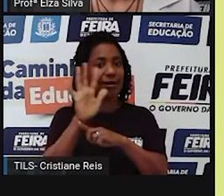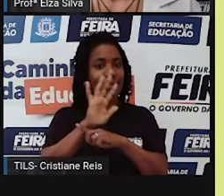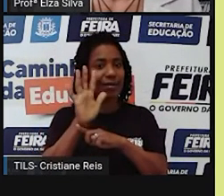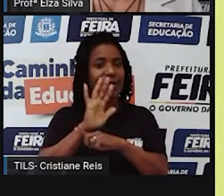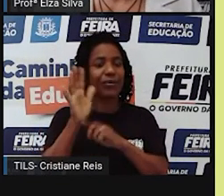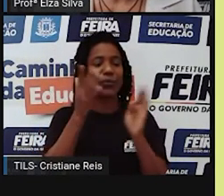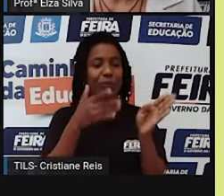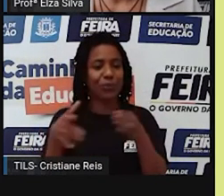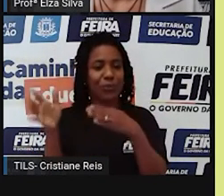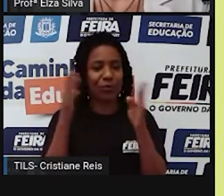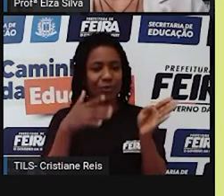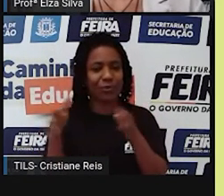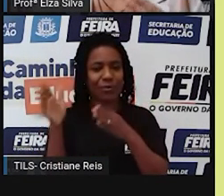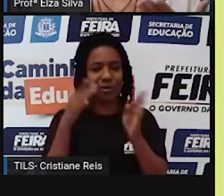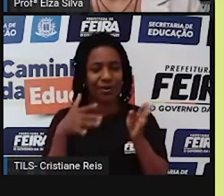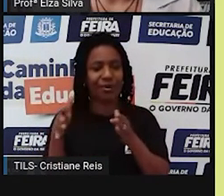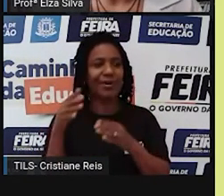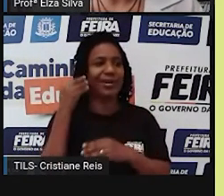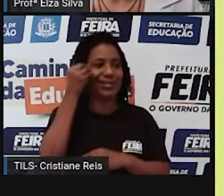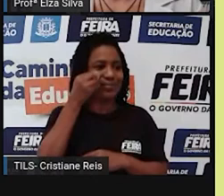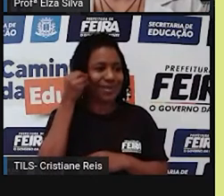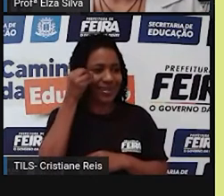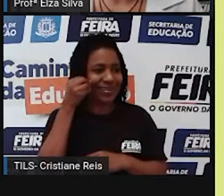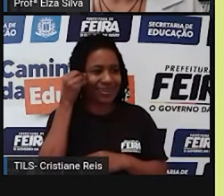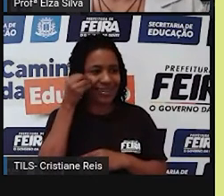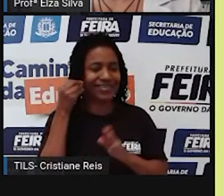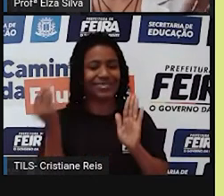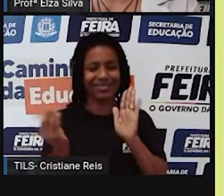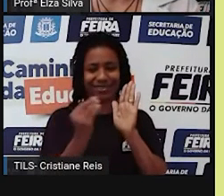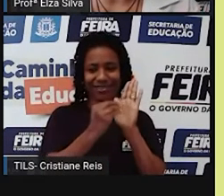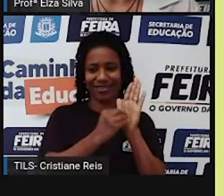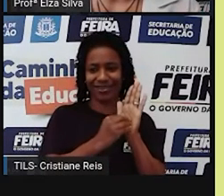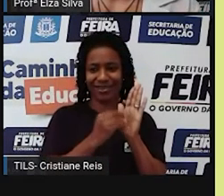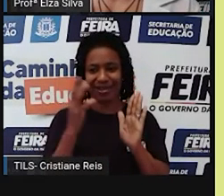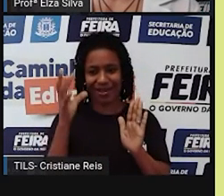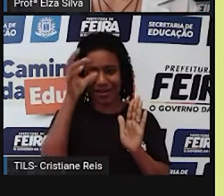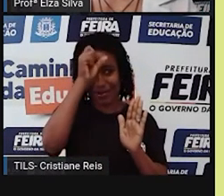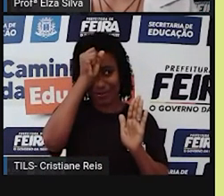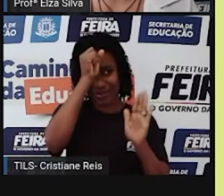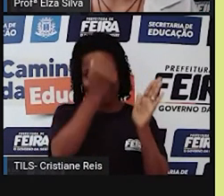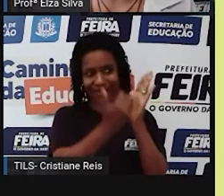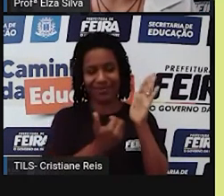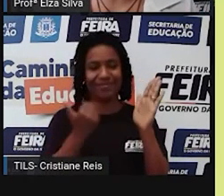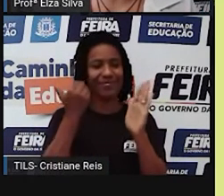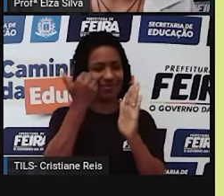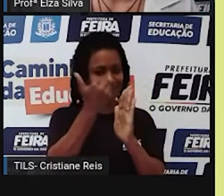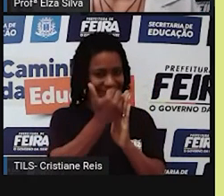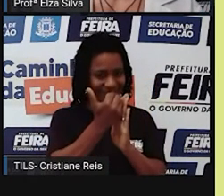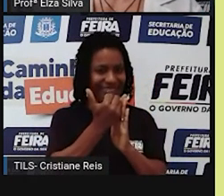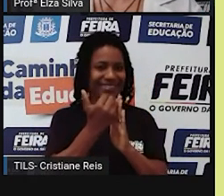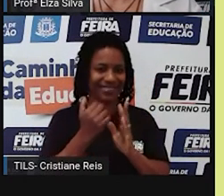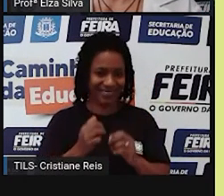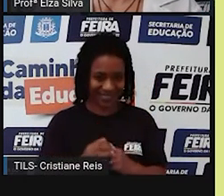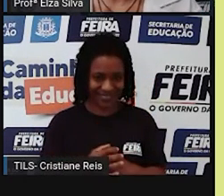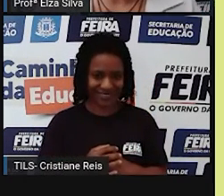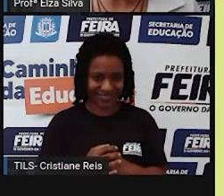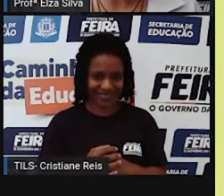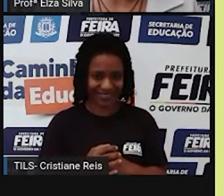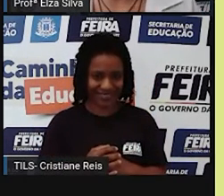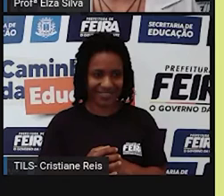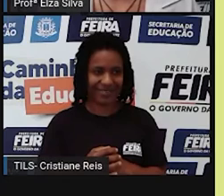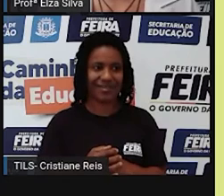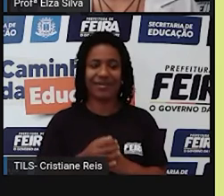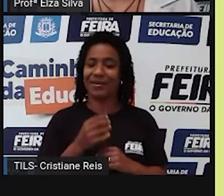aula como uma forma de conhecimento para somar a eixos que você já possui e fazer um